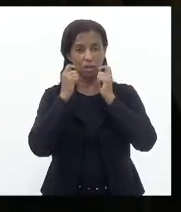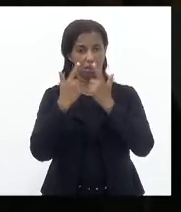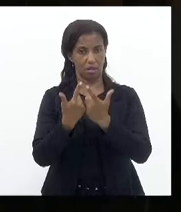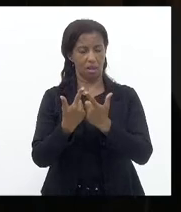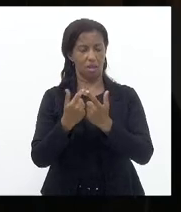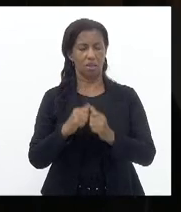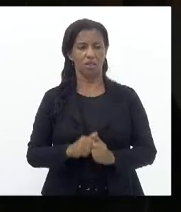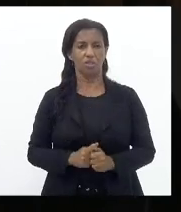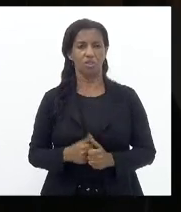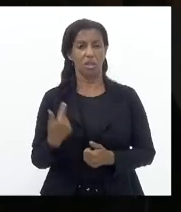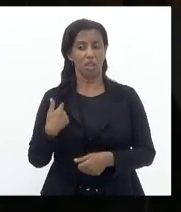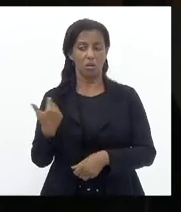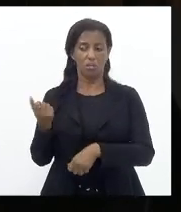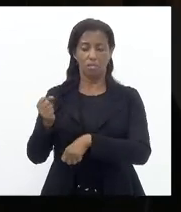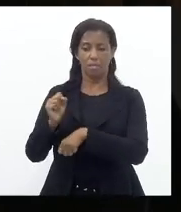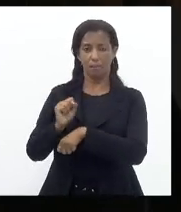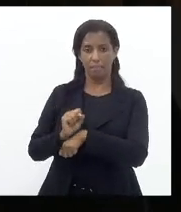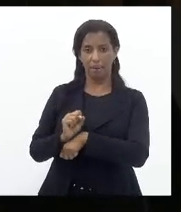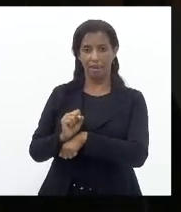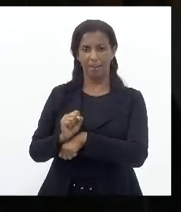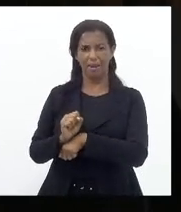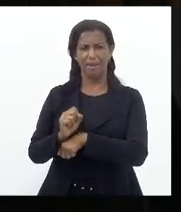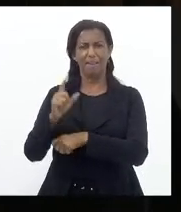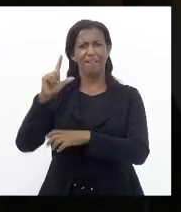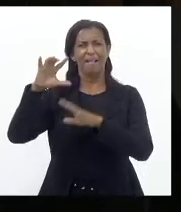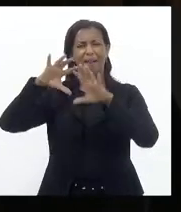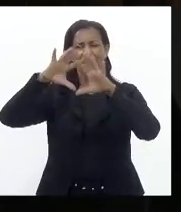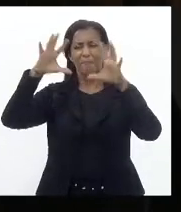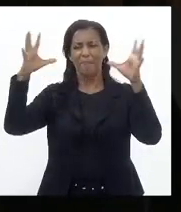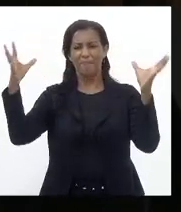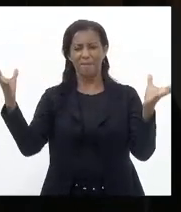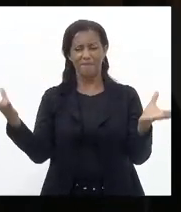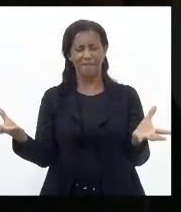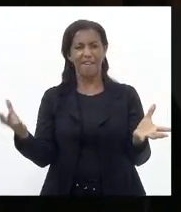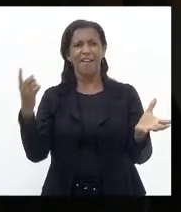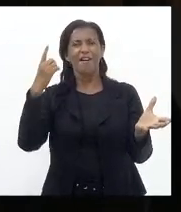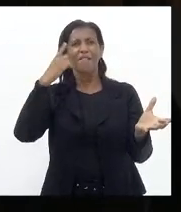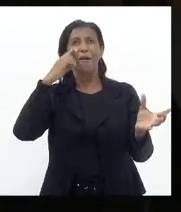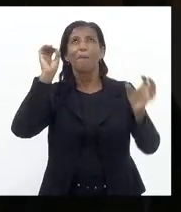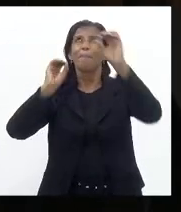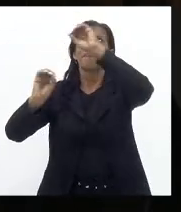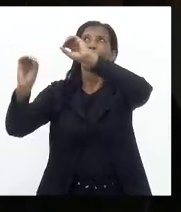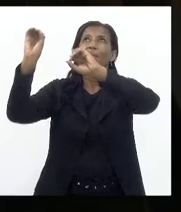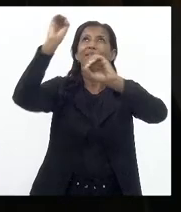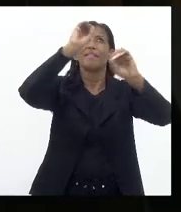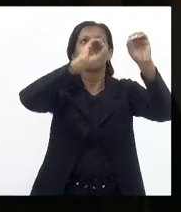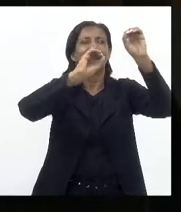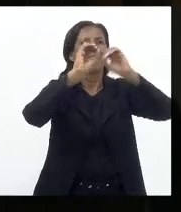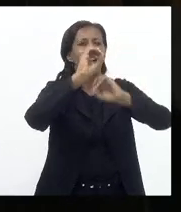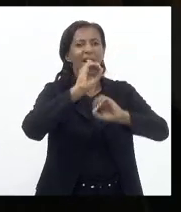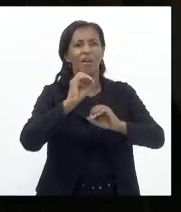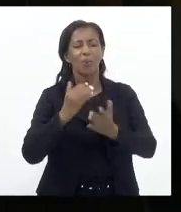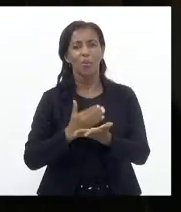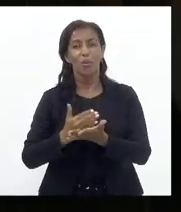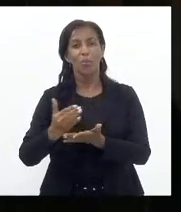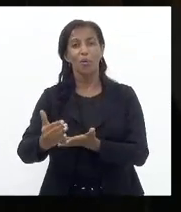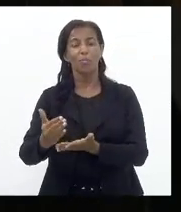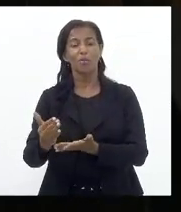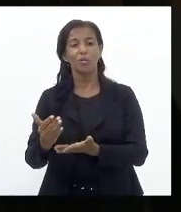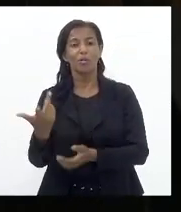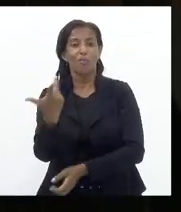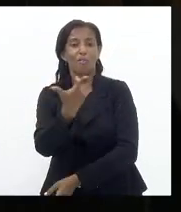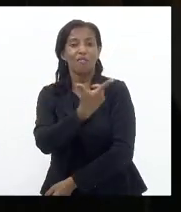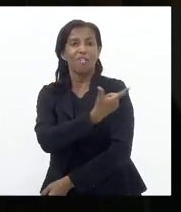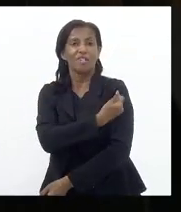caminho Dei uma parada No planetário Hoje começou A vacinação Das adolescentes Com a idade De